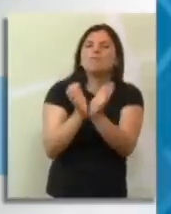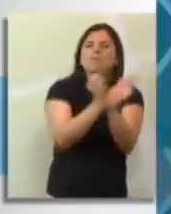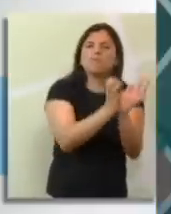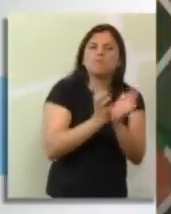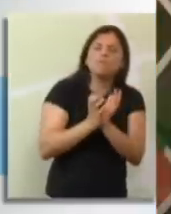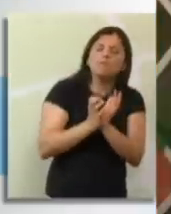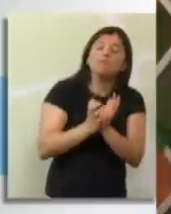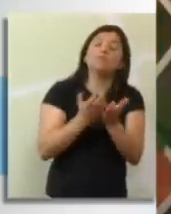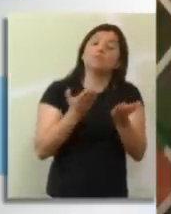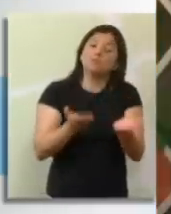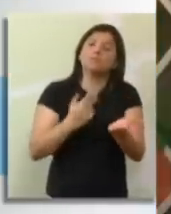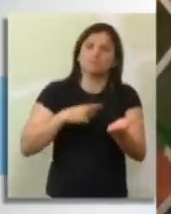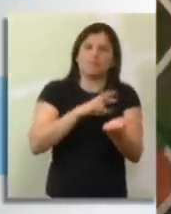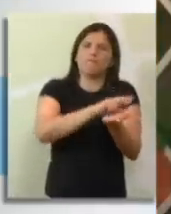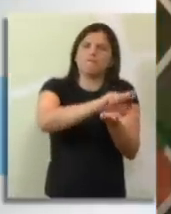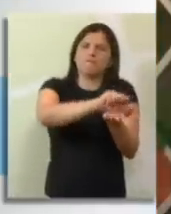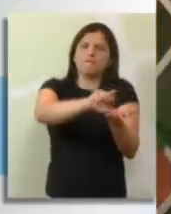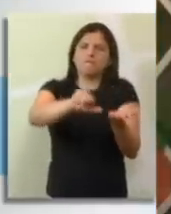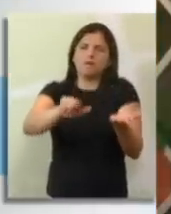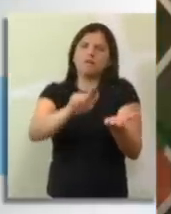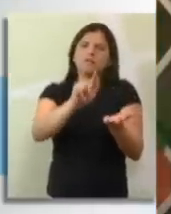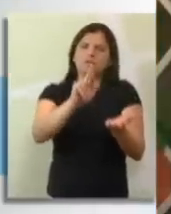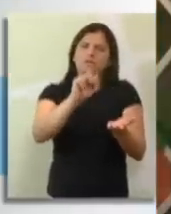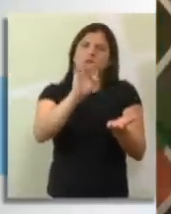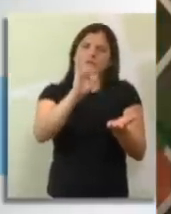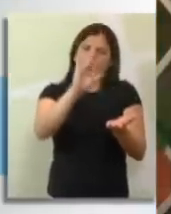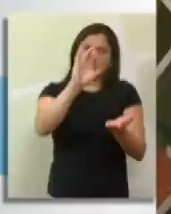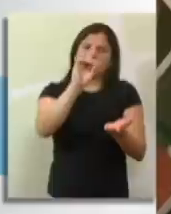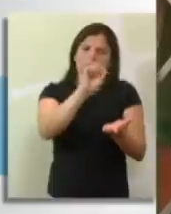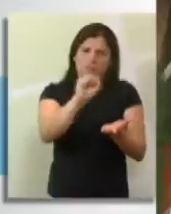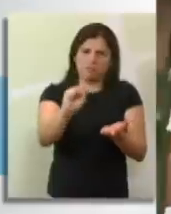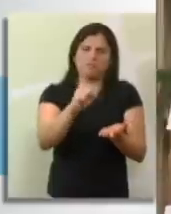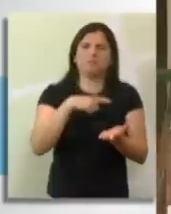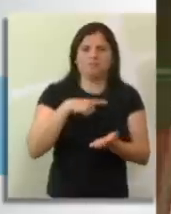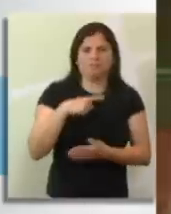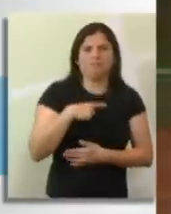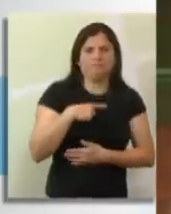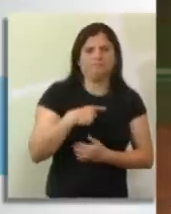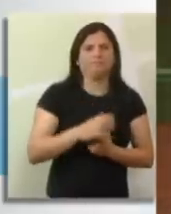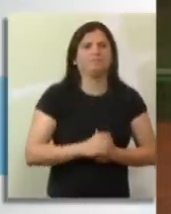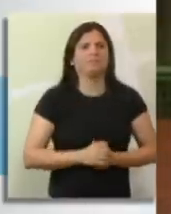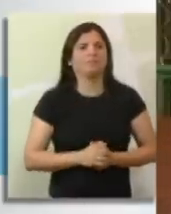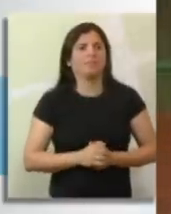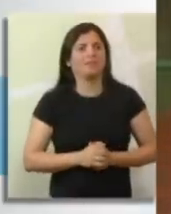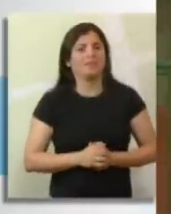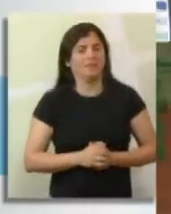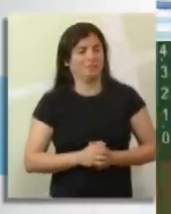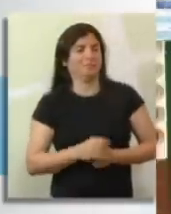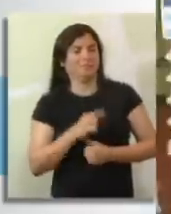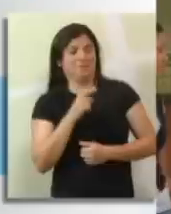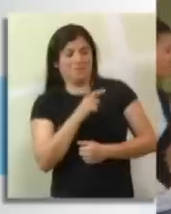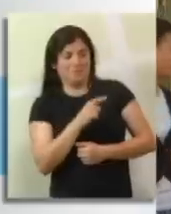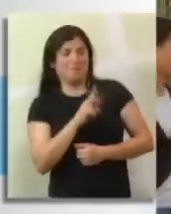E aí, Miguel, preparado para perder feio na quadra? Ih, era só o que faltava. Eu, mestre do tênis, perder para a estrela das